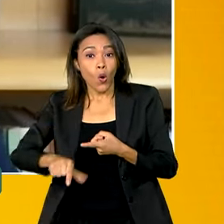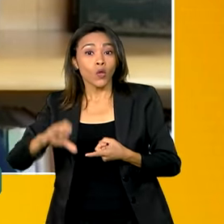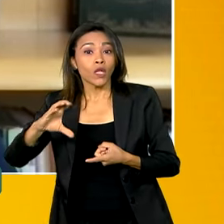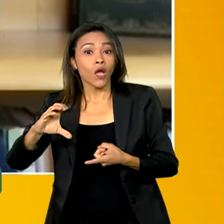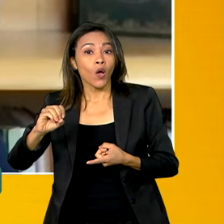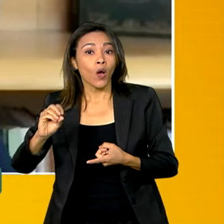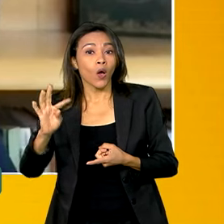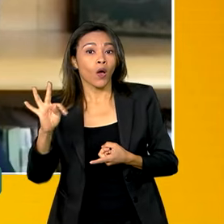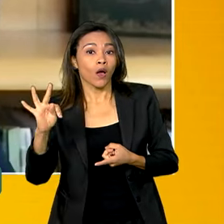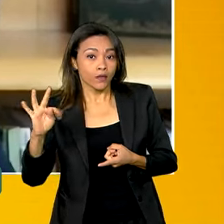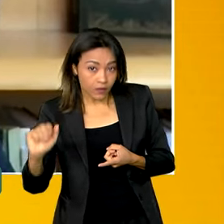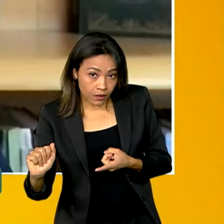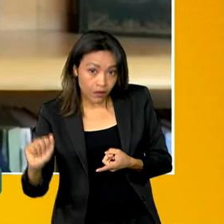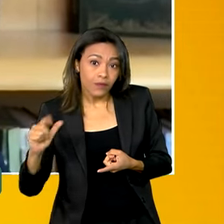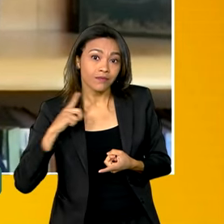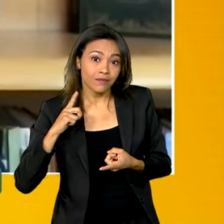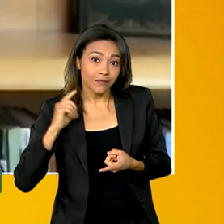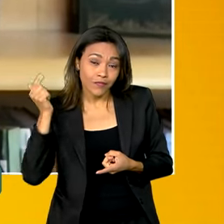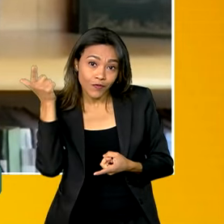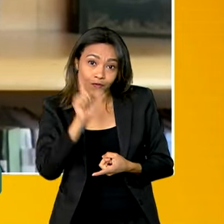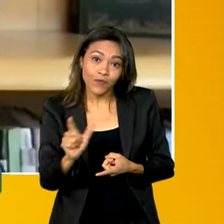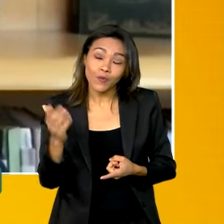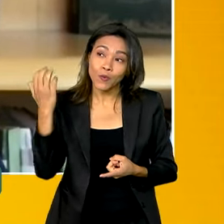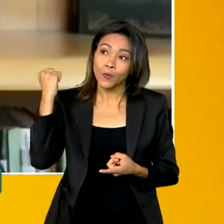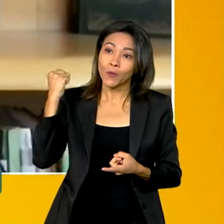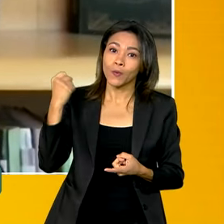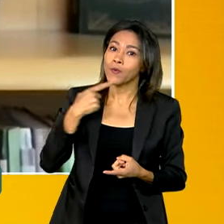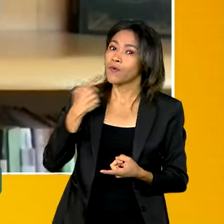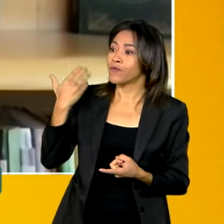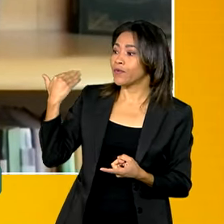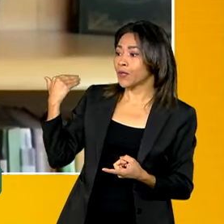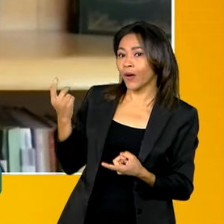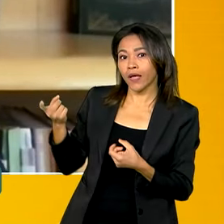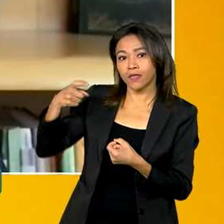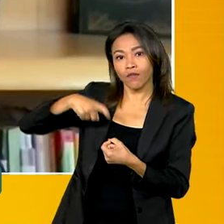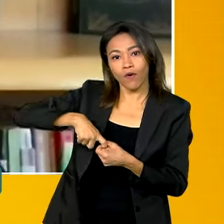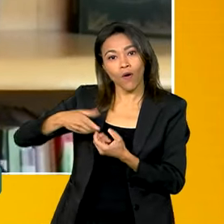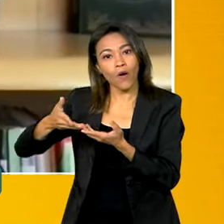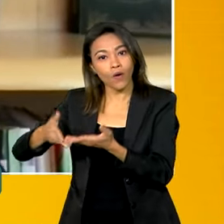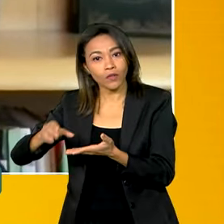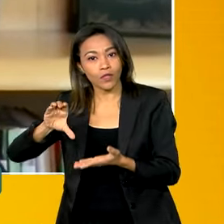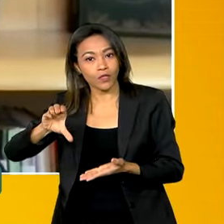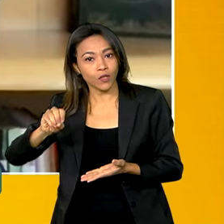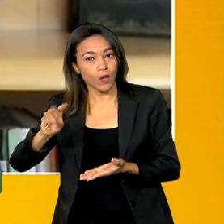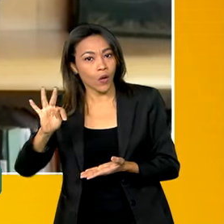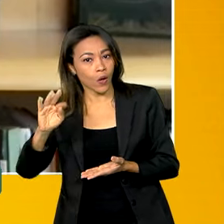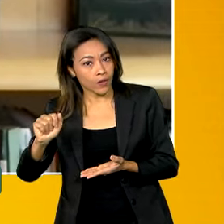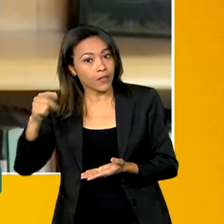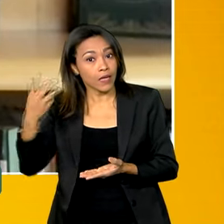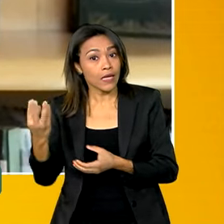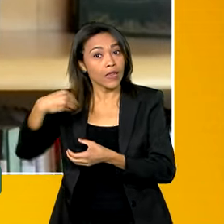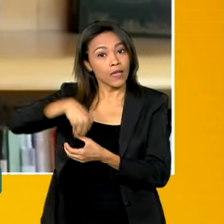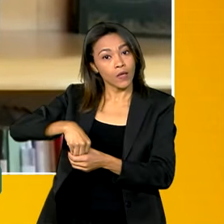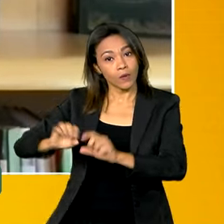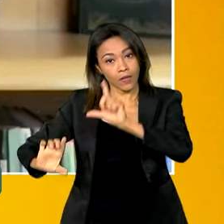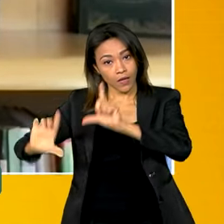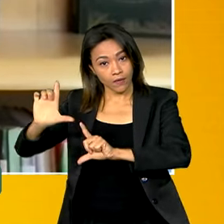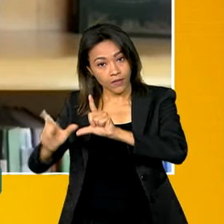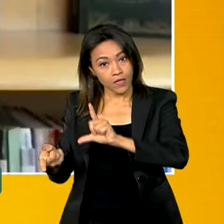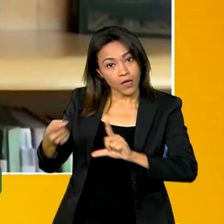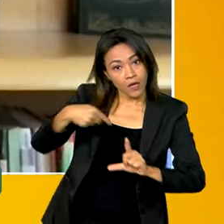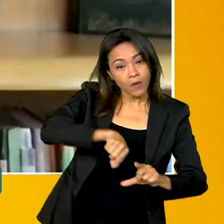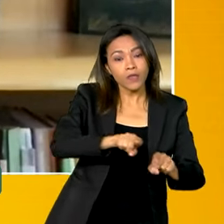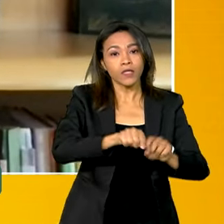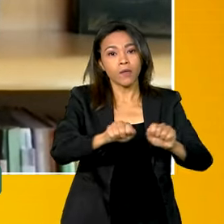tivemos agora uma grande vitória, que foi a retomada de cotas de tela para o cinema nacional, tanto na televisão como nas grandes